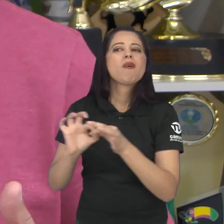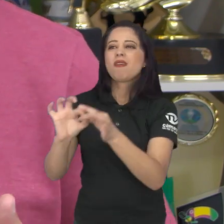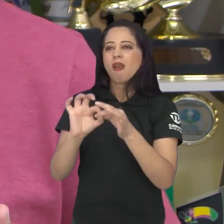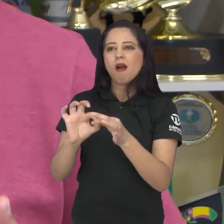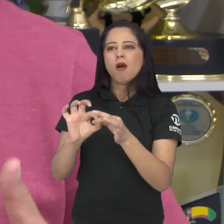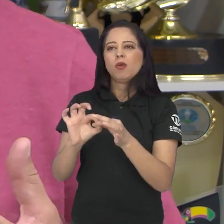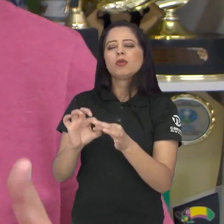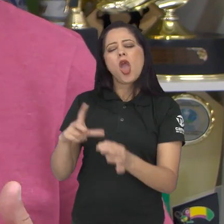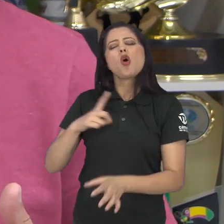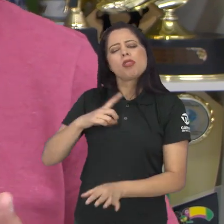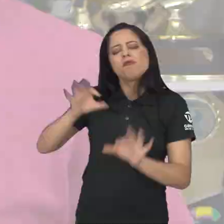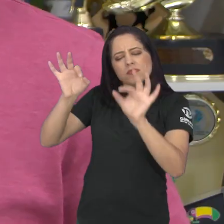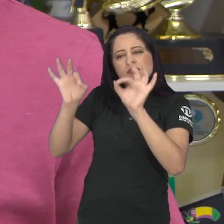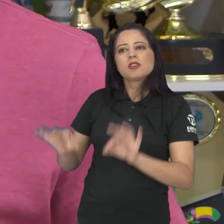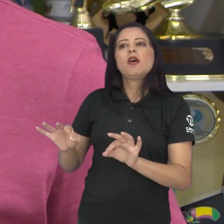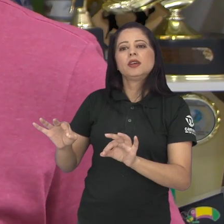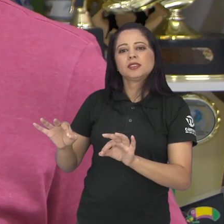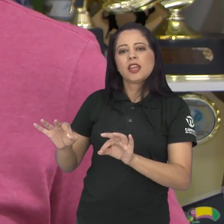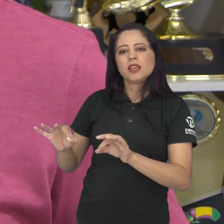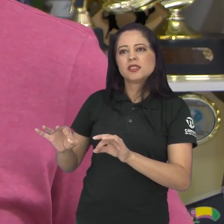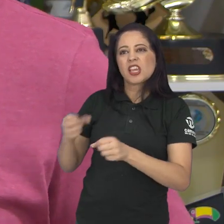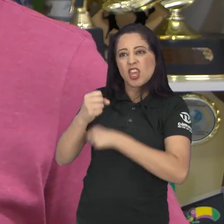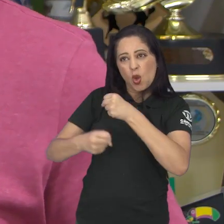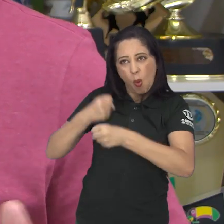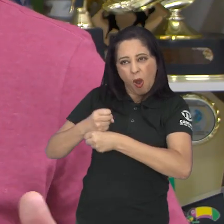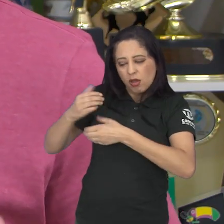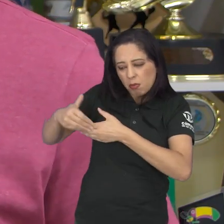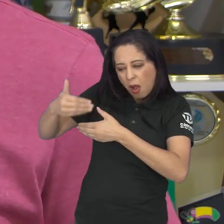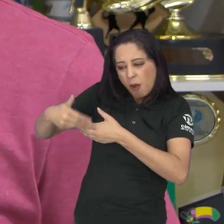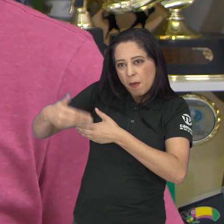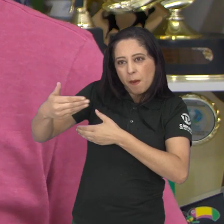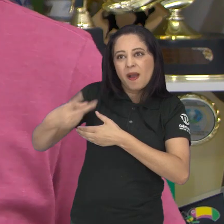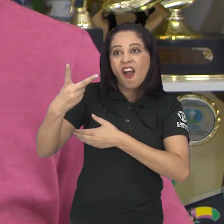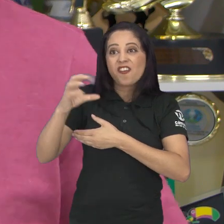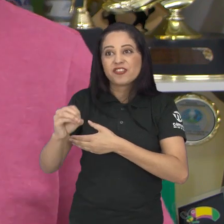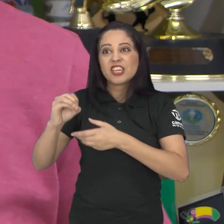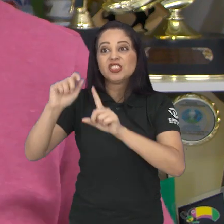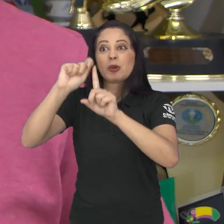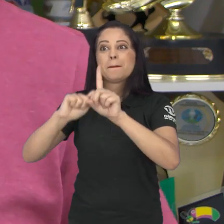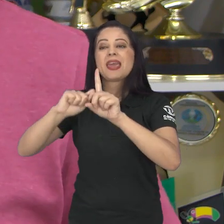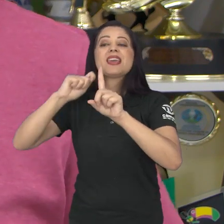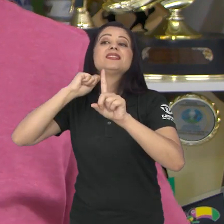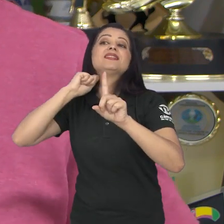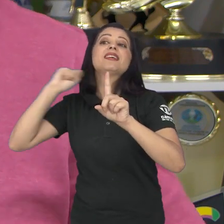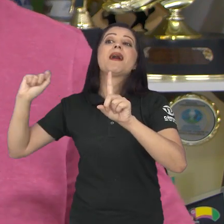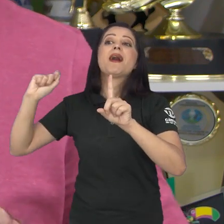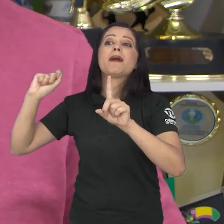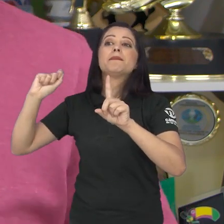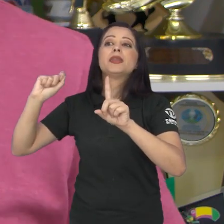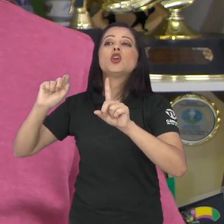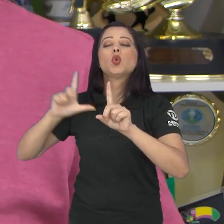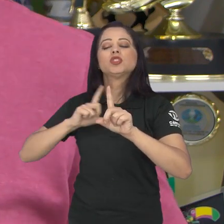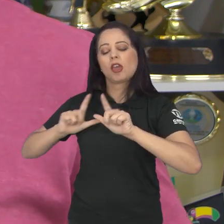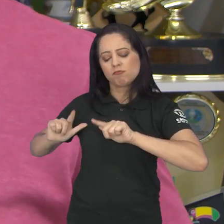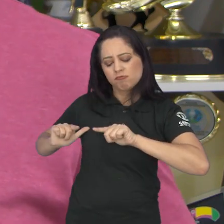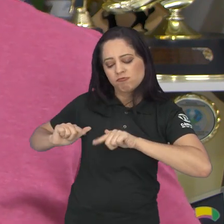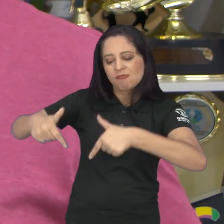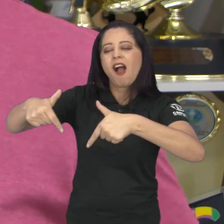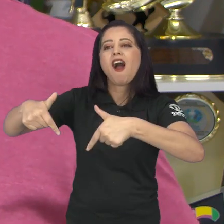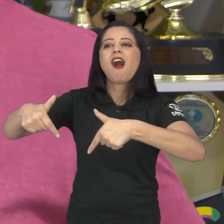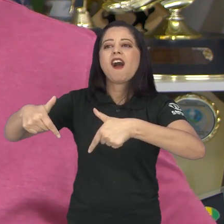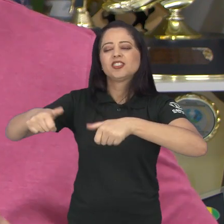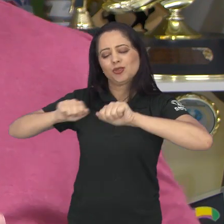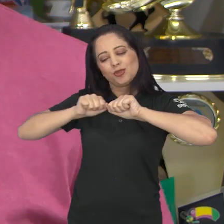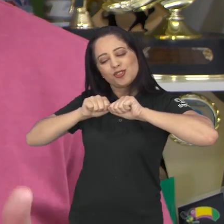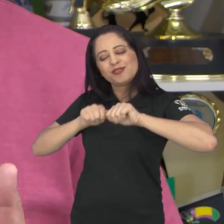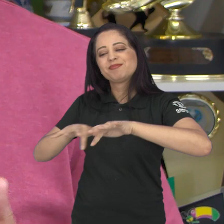a fraternidade, a união. Eu tenho certeza que a partir dos próximos anos, todo 20 de abril, nós vamos ter ações nas escolas municipais,